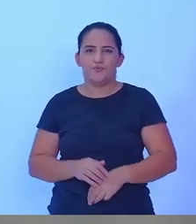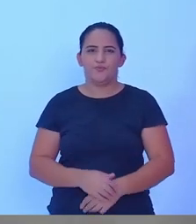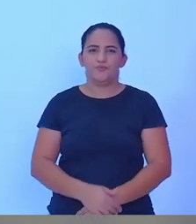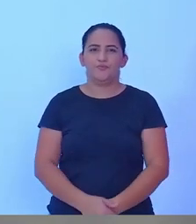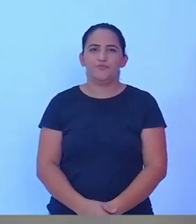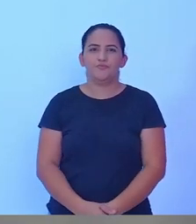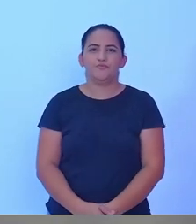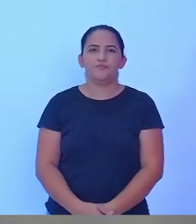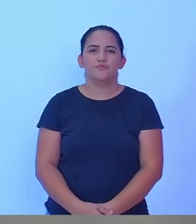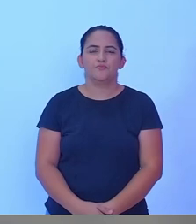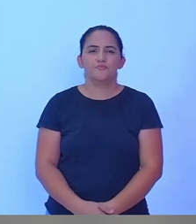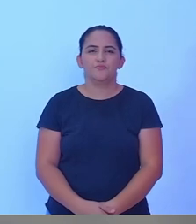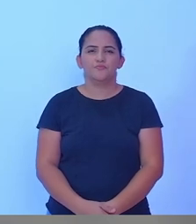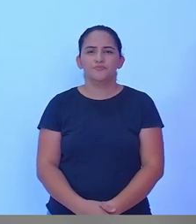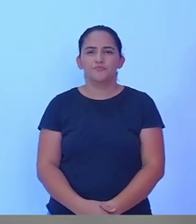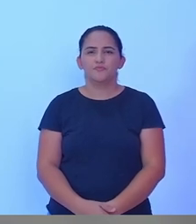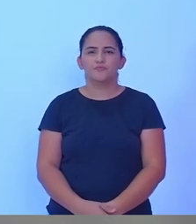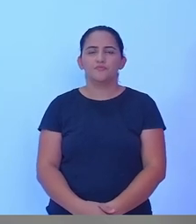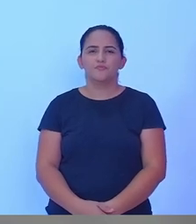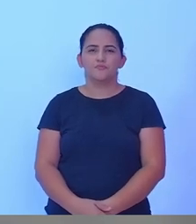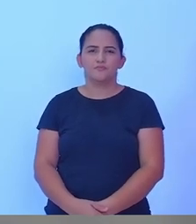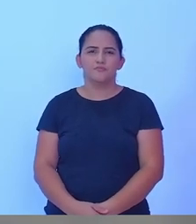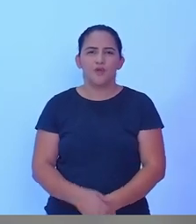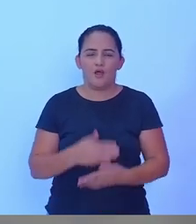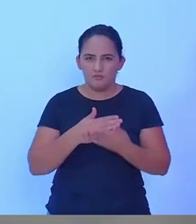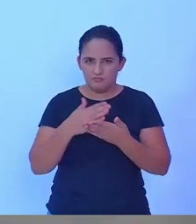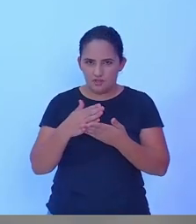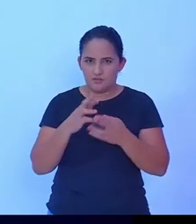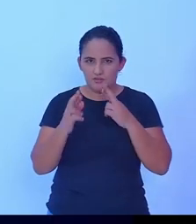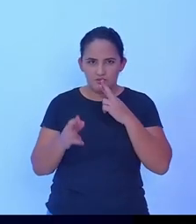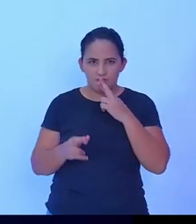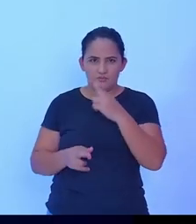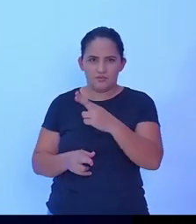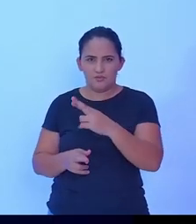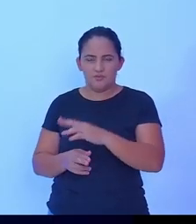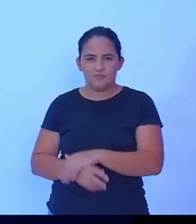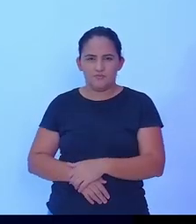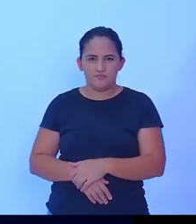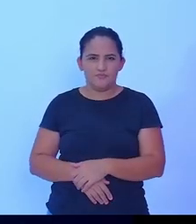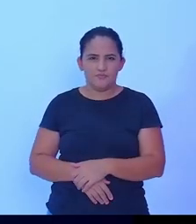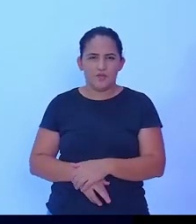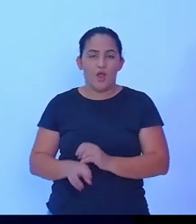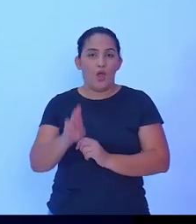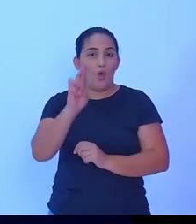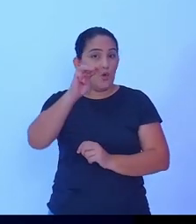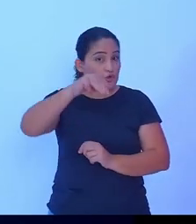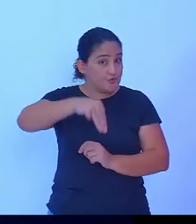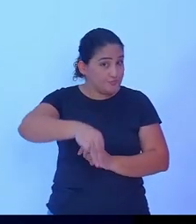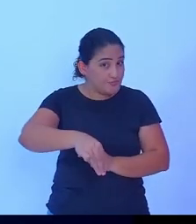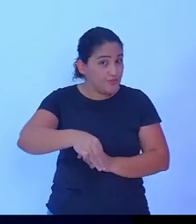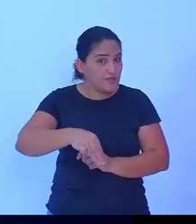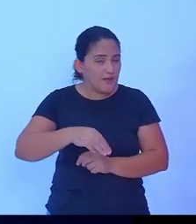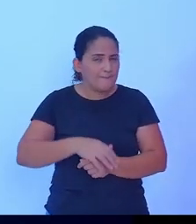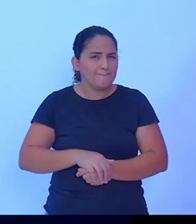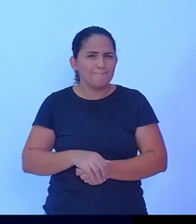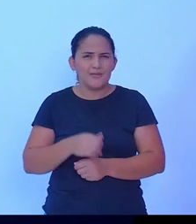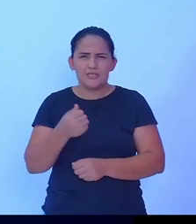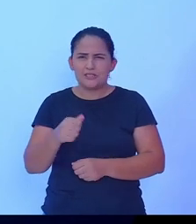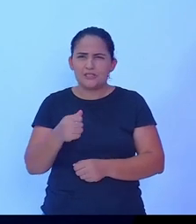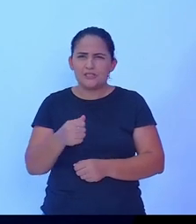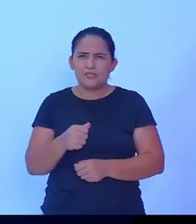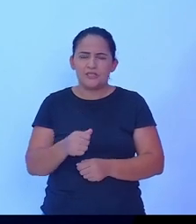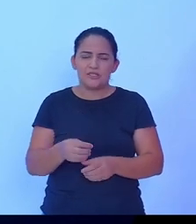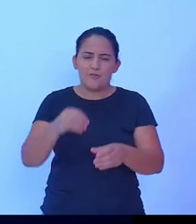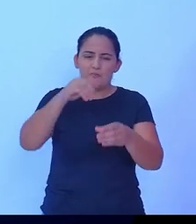desse questionamento a partir de agora candidato o Linde Moura tem que realmente reflorestar o